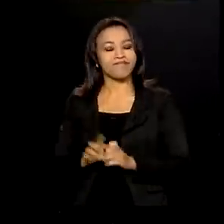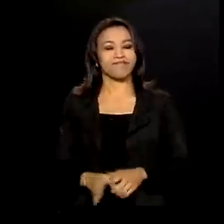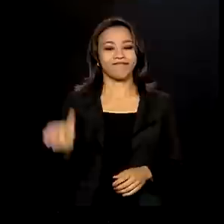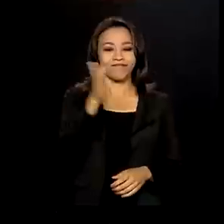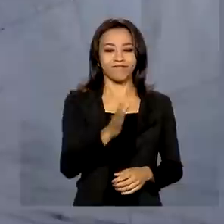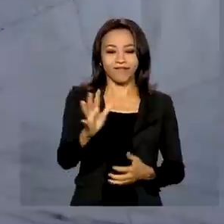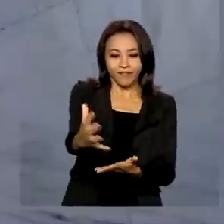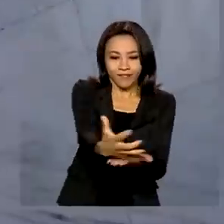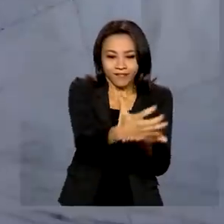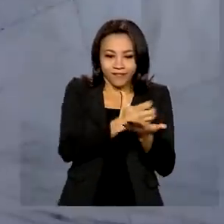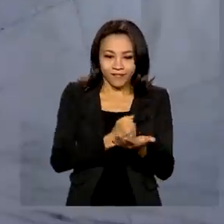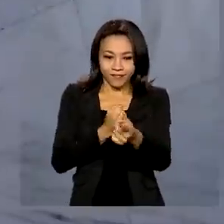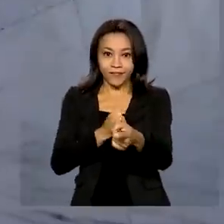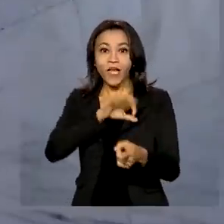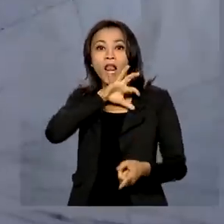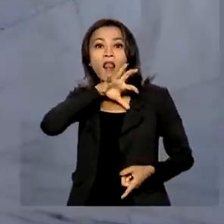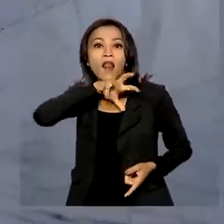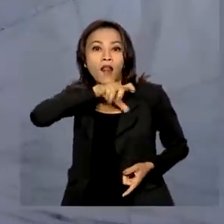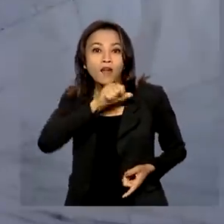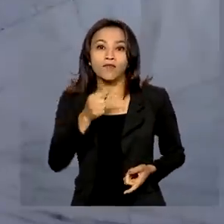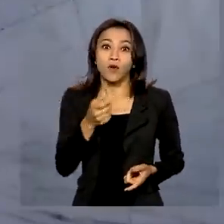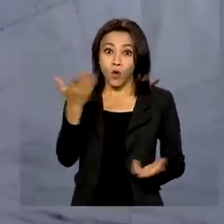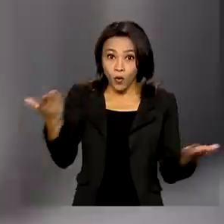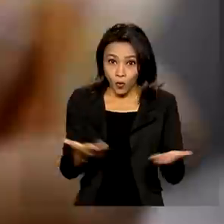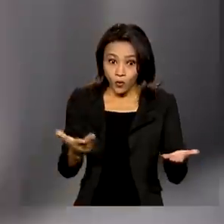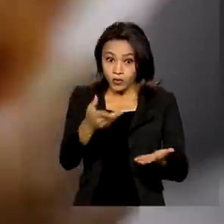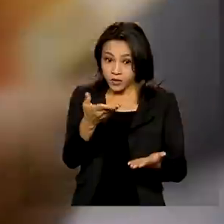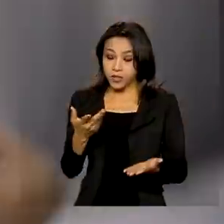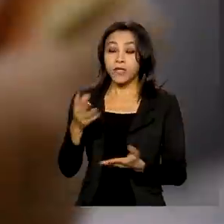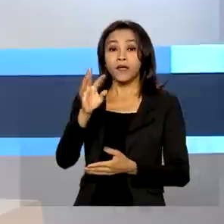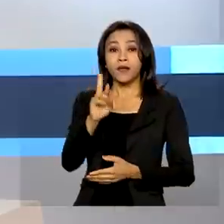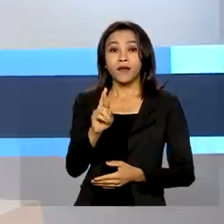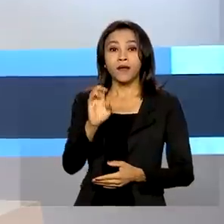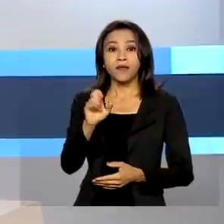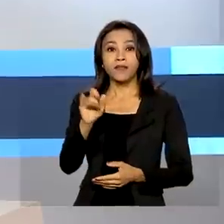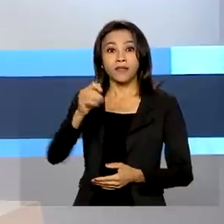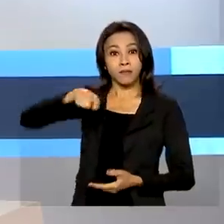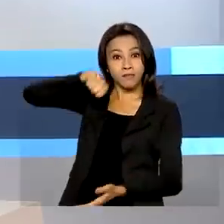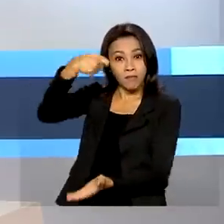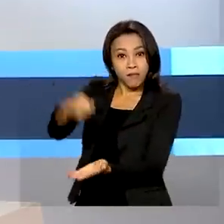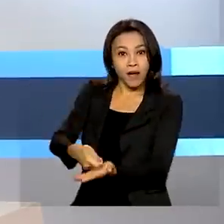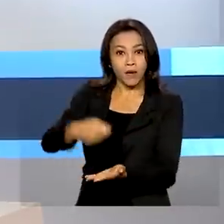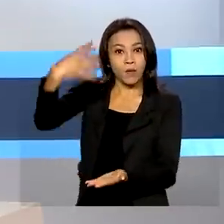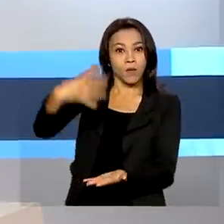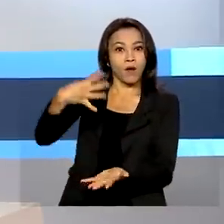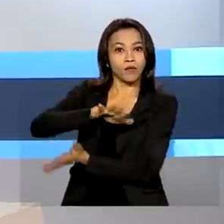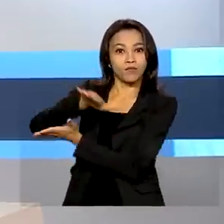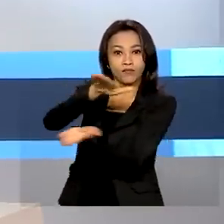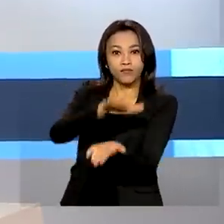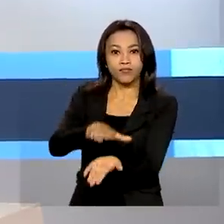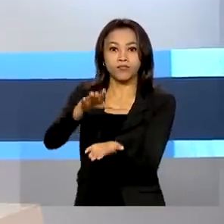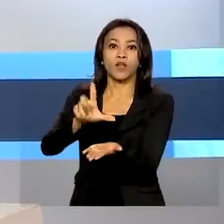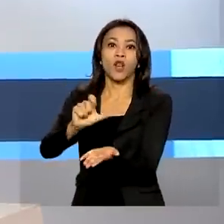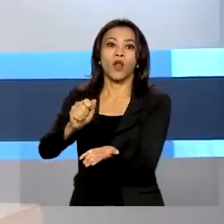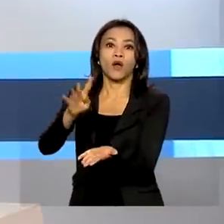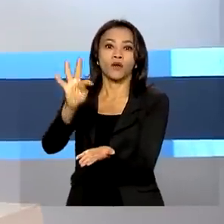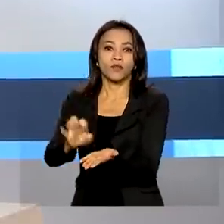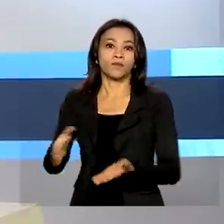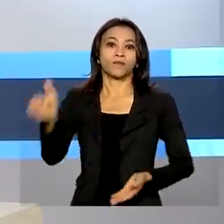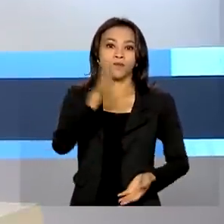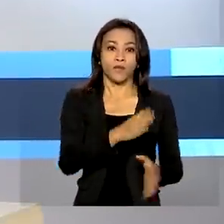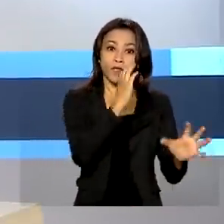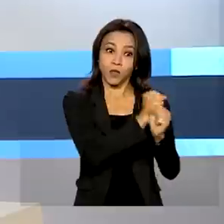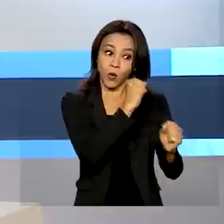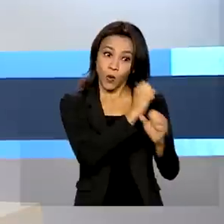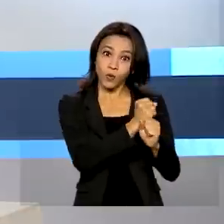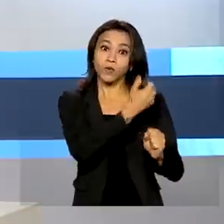do imposto de renda. Receita paga hoje quarto lote. Contas do governo registram saldo positivo